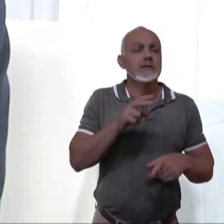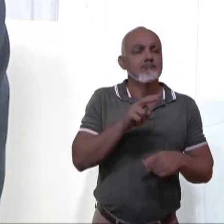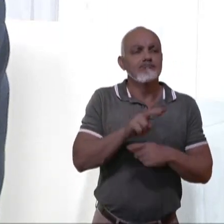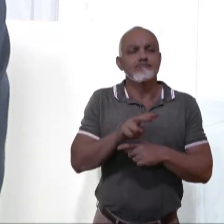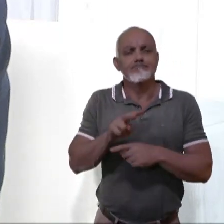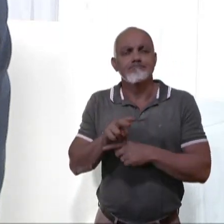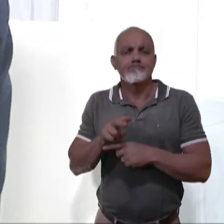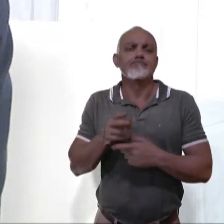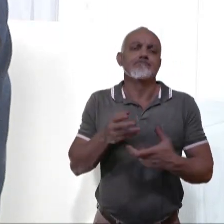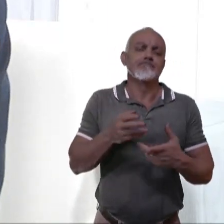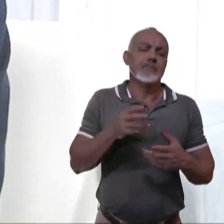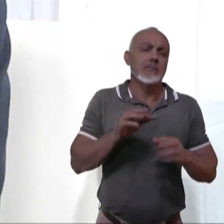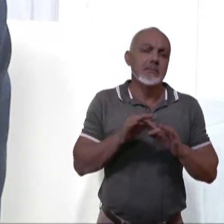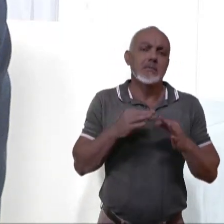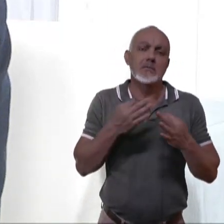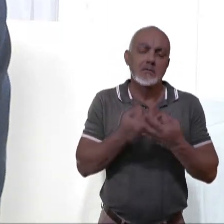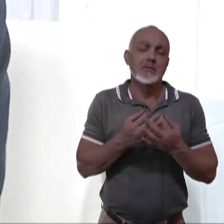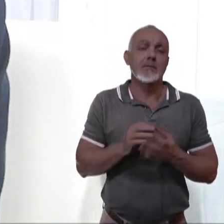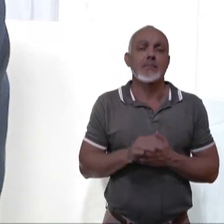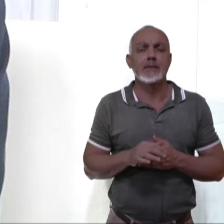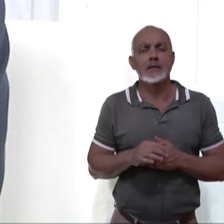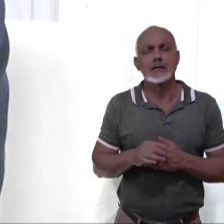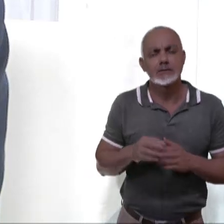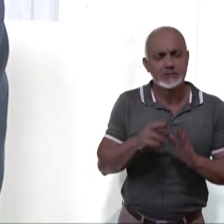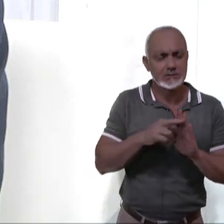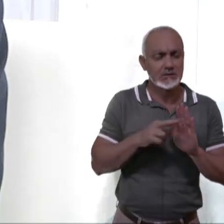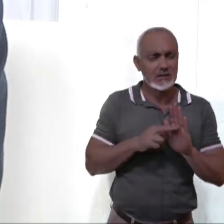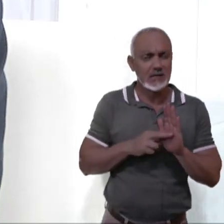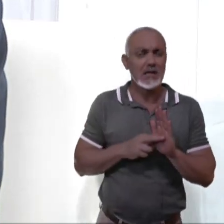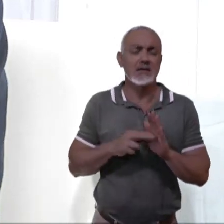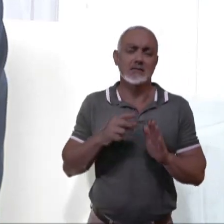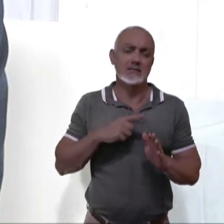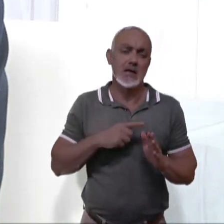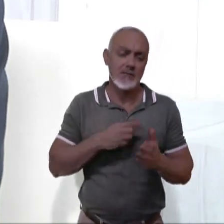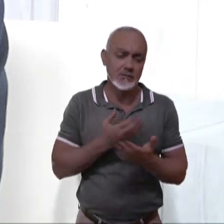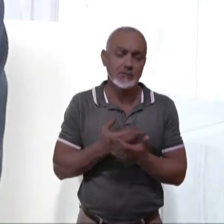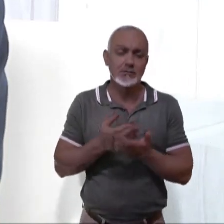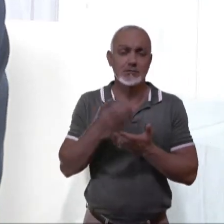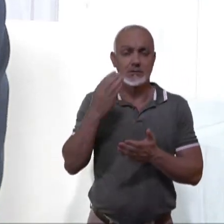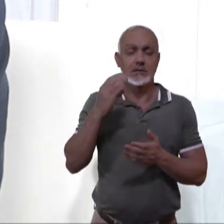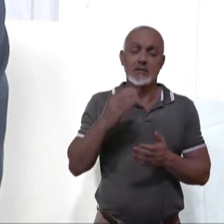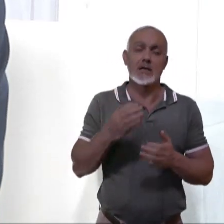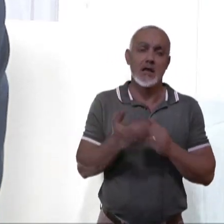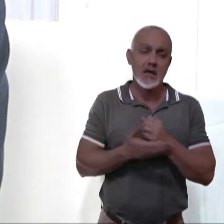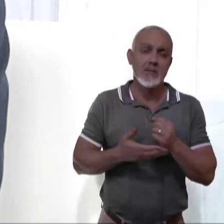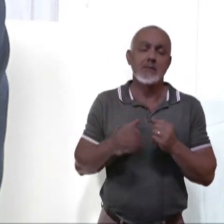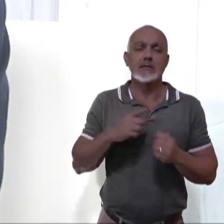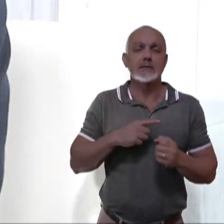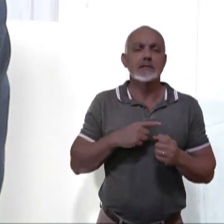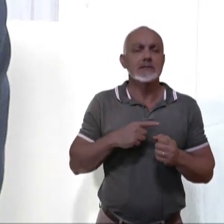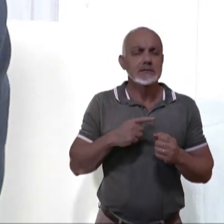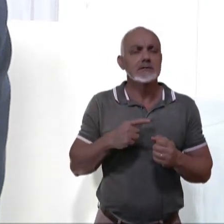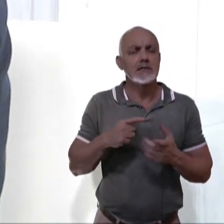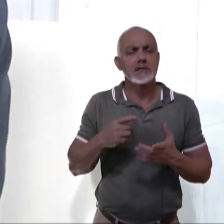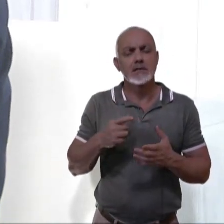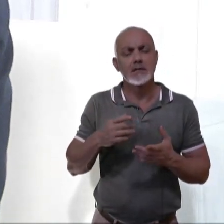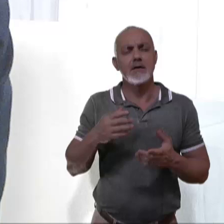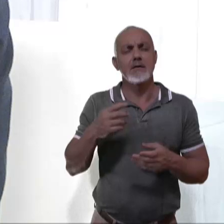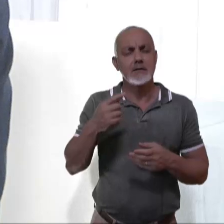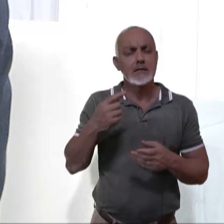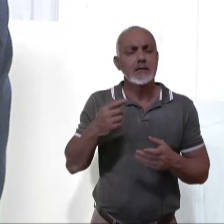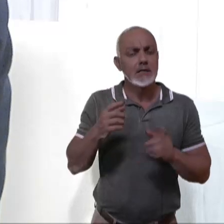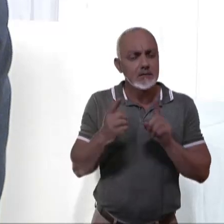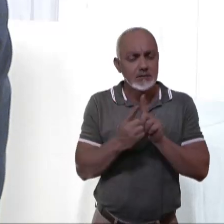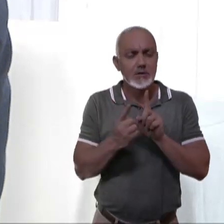CNJ definiu diretrizes baseadas em estudos científicos que servirão de base para a escuta de depoimentos de